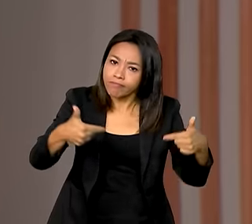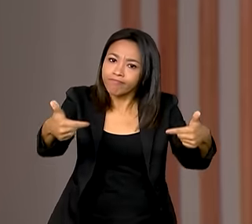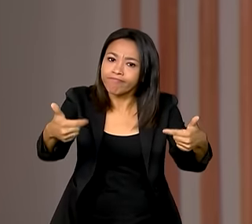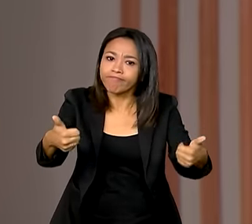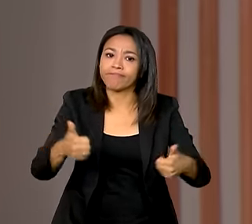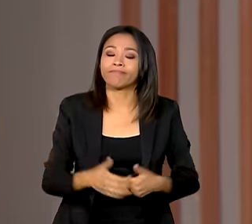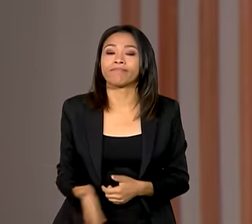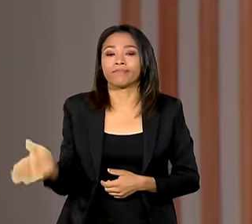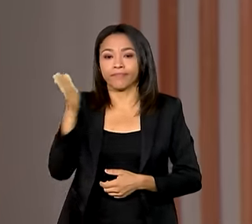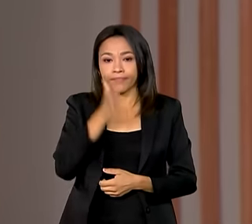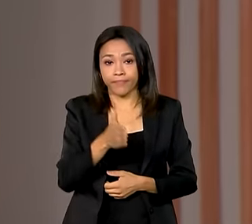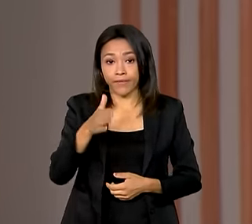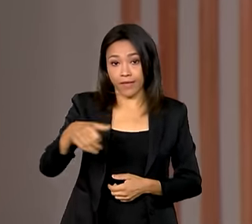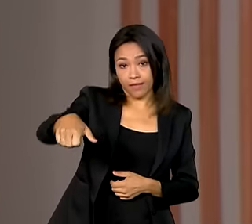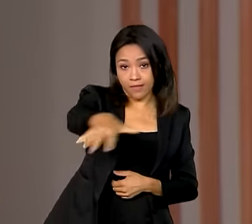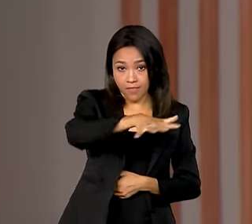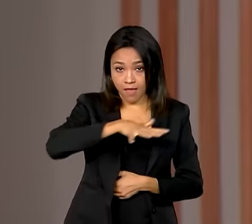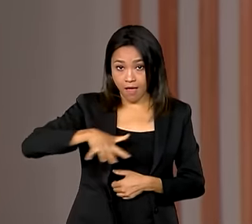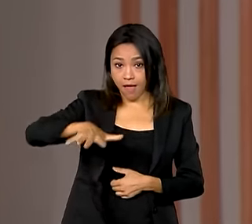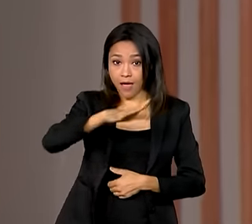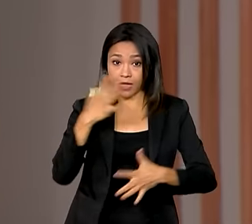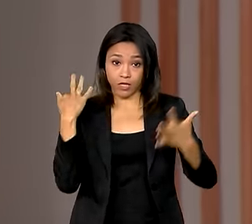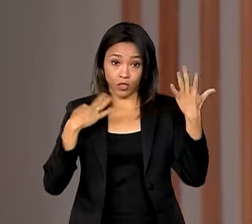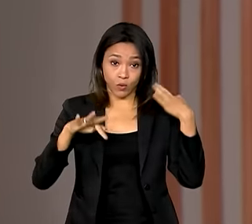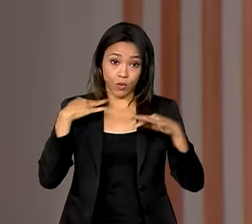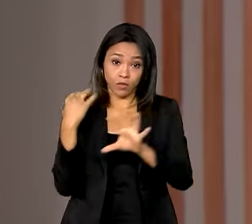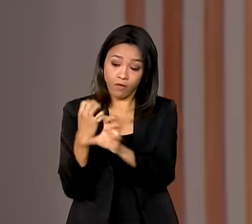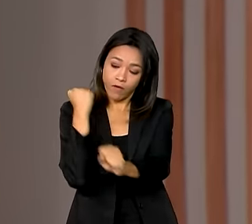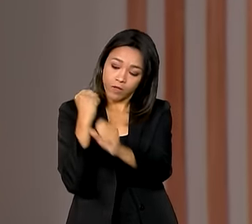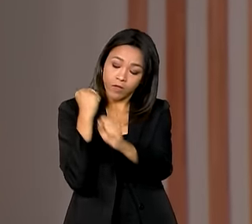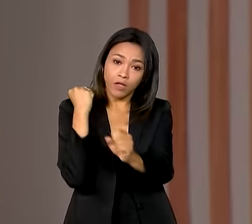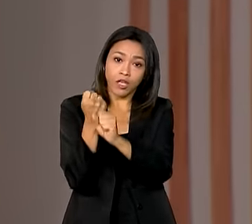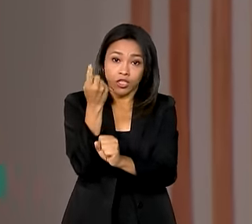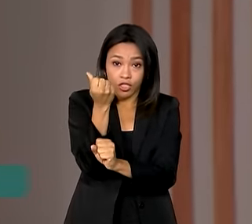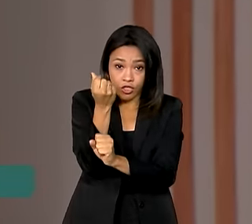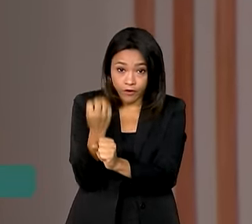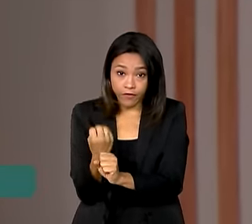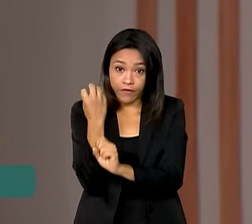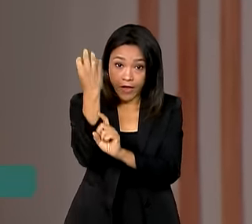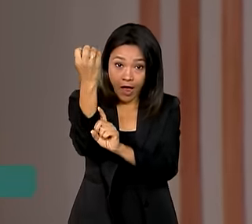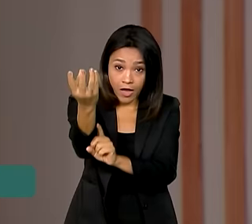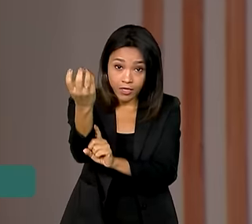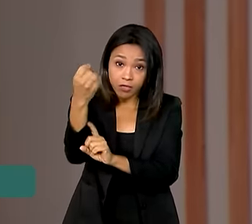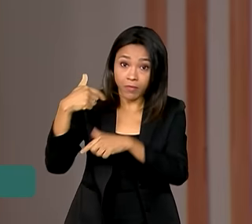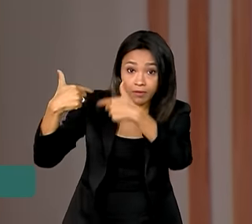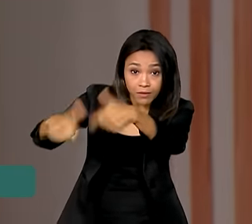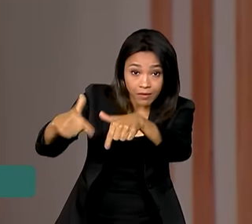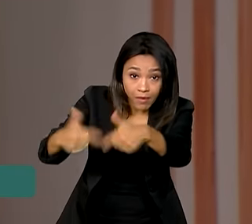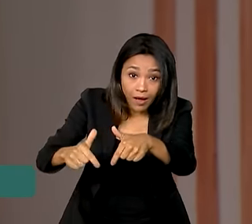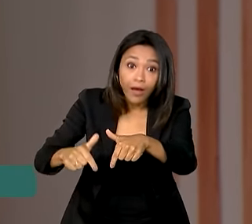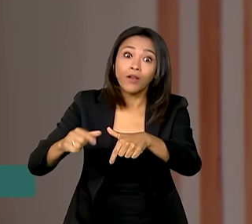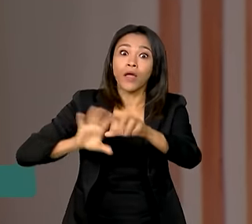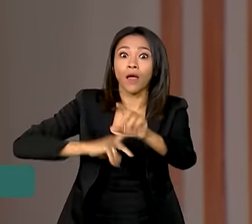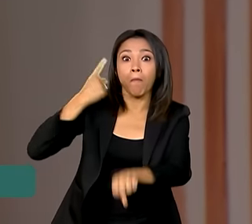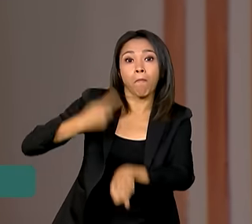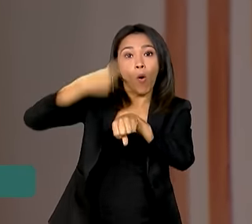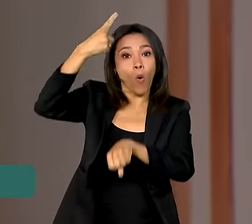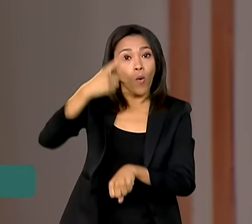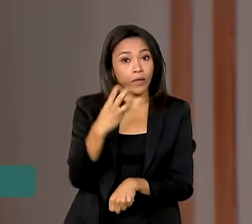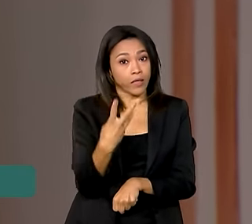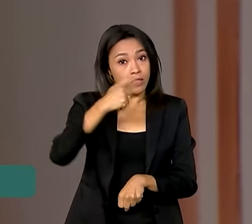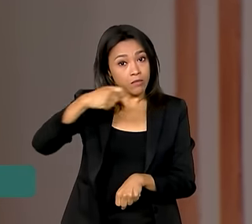Olha, no setor de turismo, o faturamento das viagens a negócio bateu recorde no terceiro trimestre desse ano.